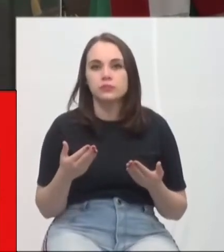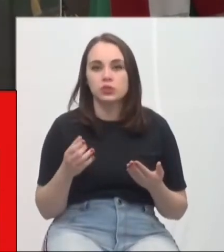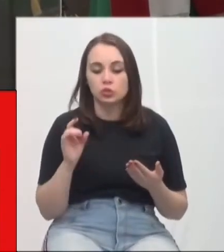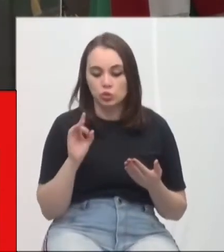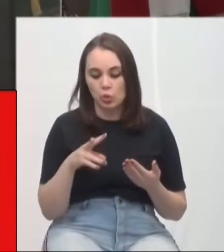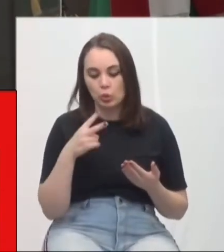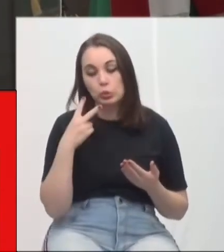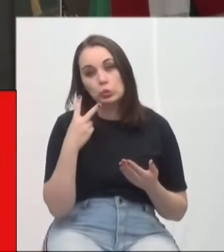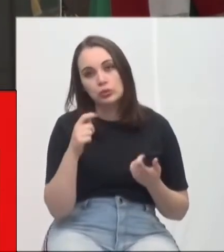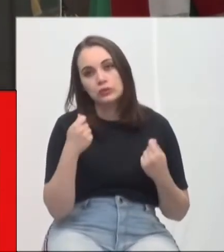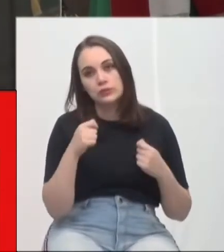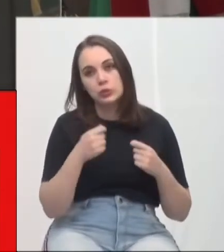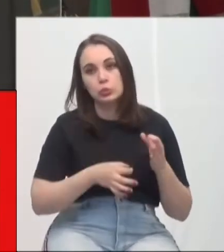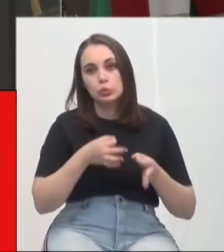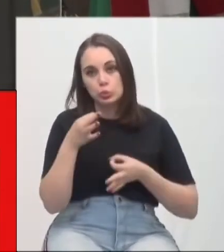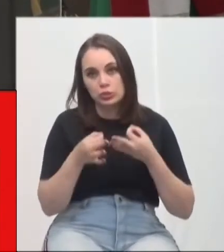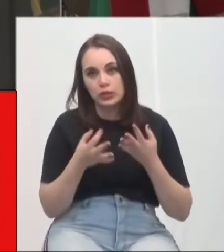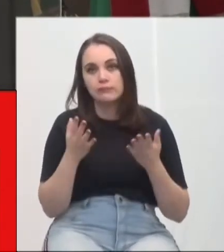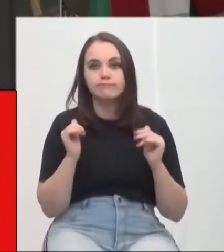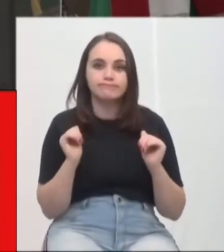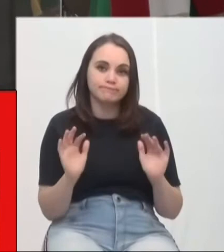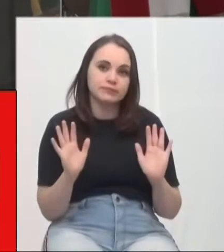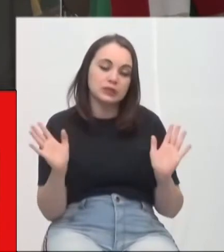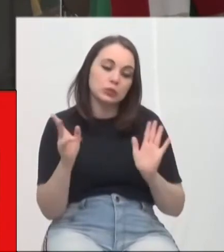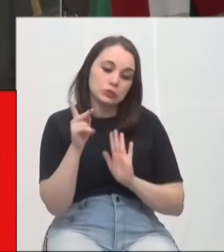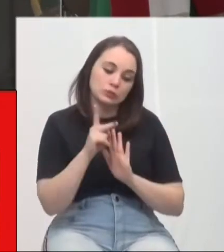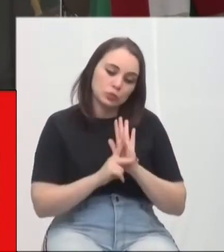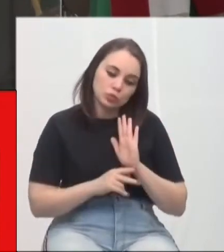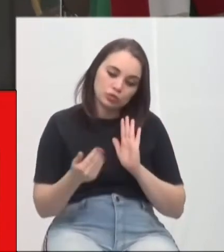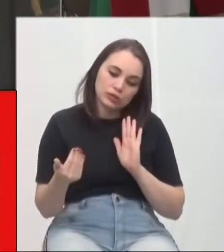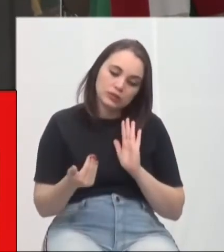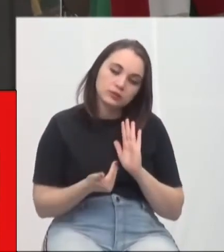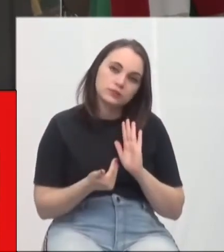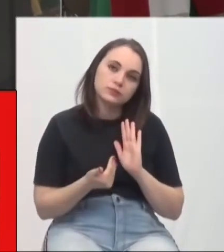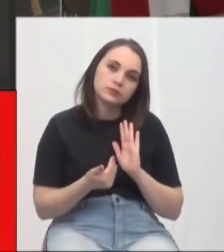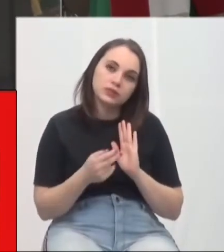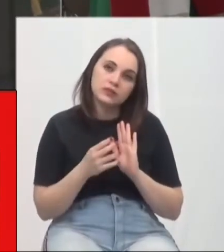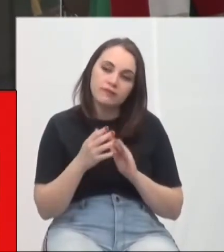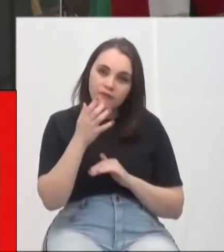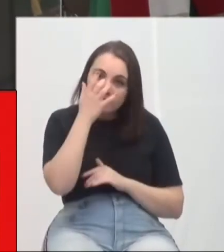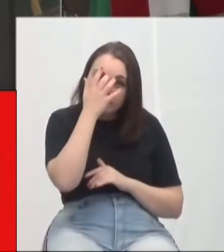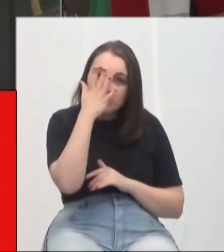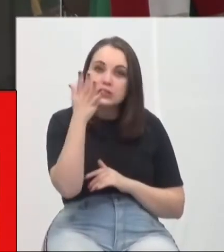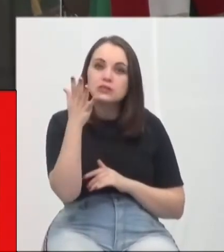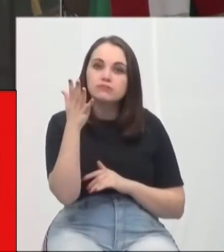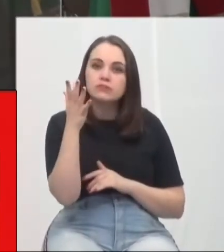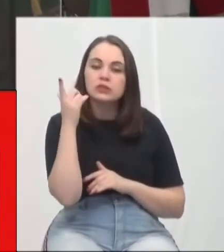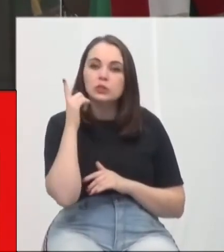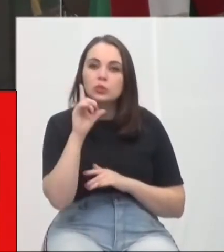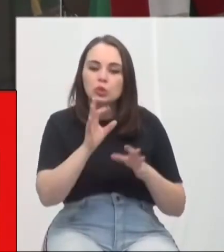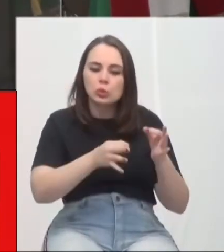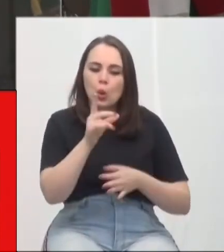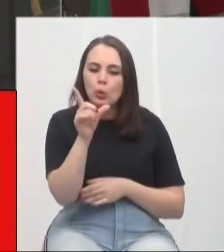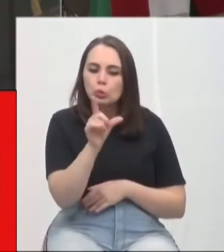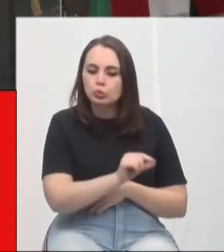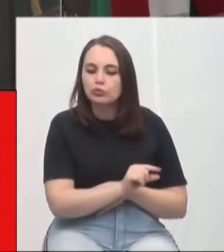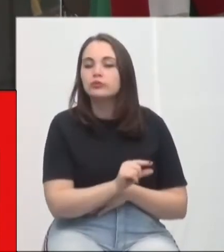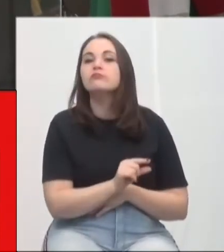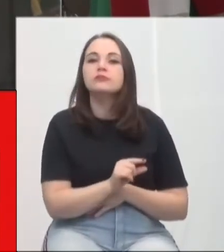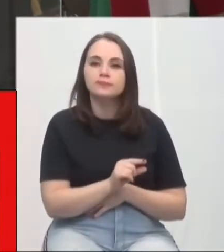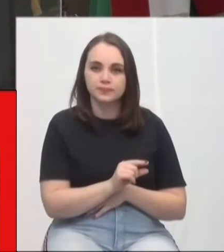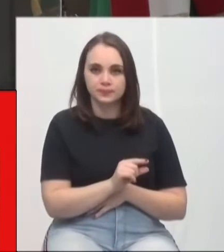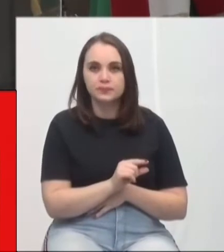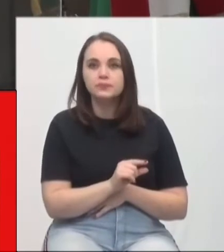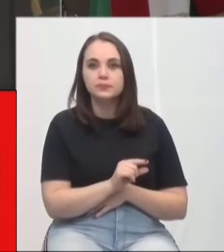só duas delas foram judicializadas. Ele é um projeto, então, que ele vai facilitar, vai diminuir a judicialização de